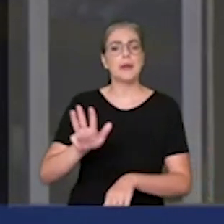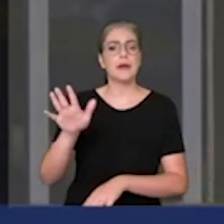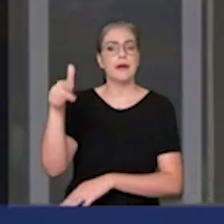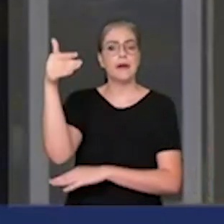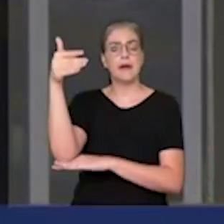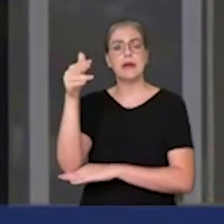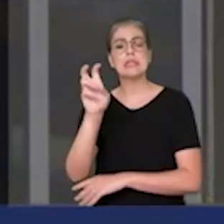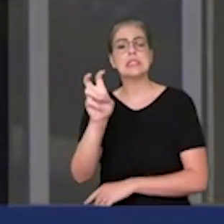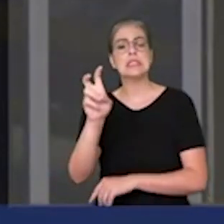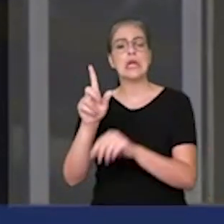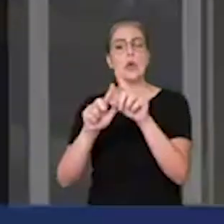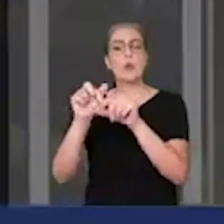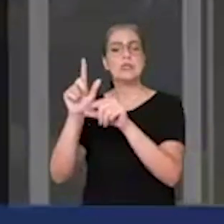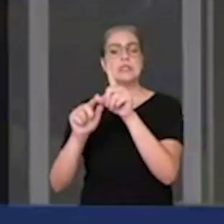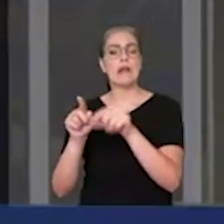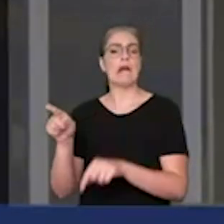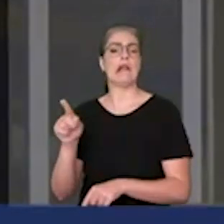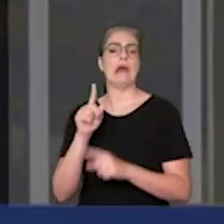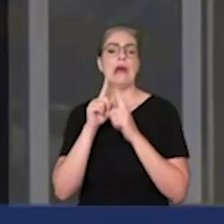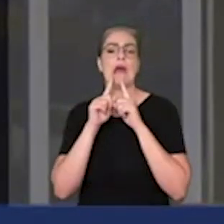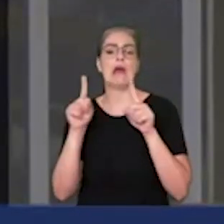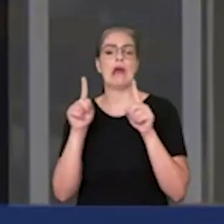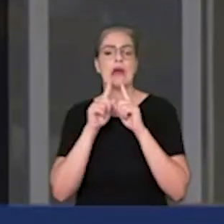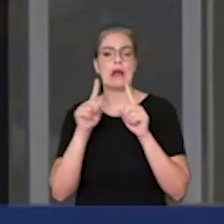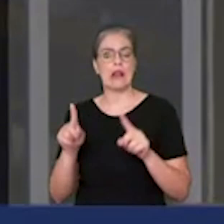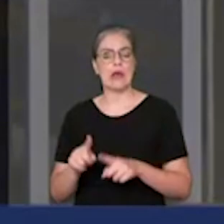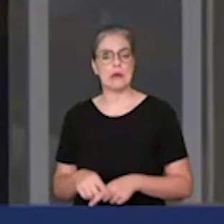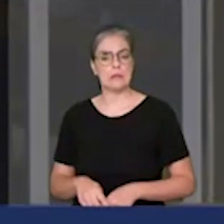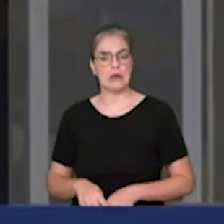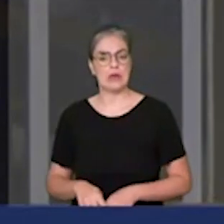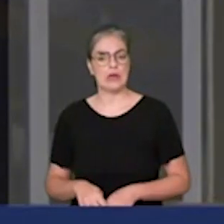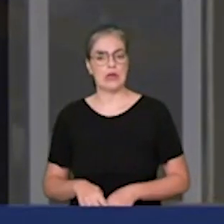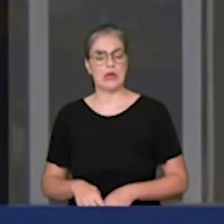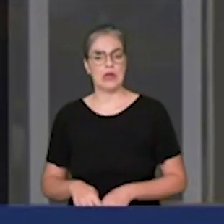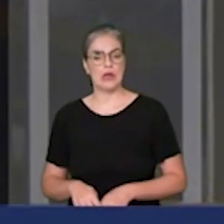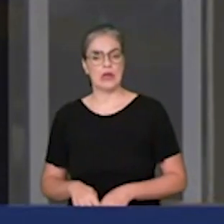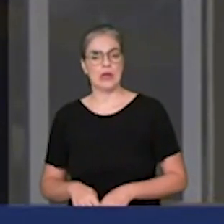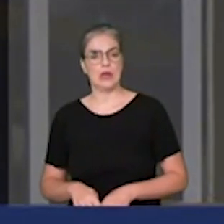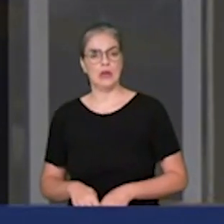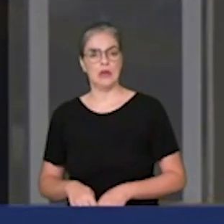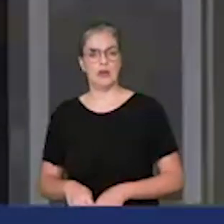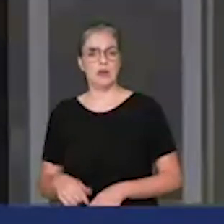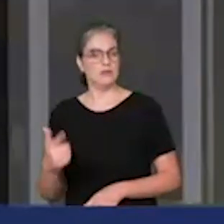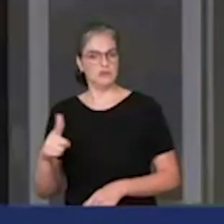estrelas, e está reclamando ainda que é um sem-teto, também sem licitação.